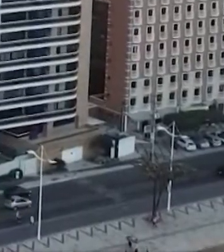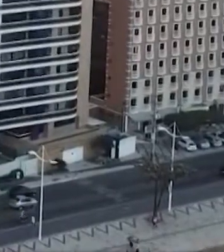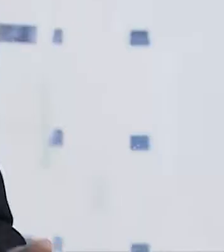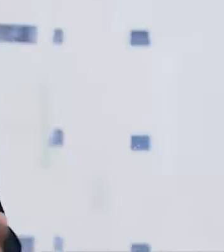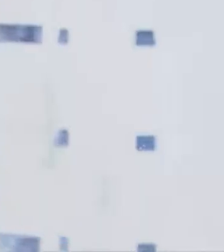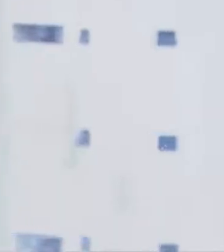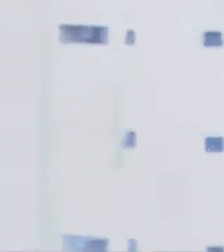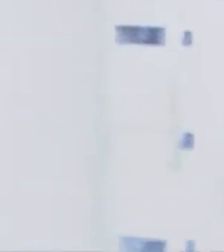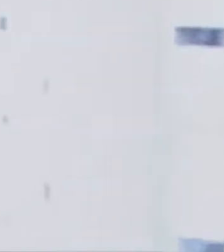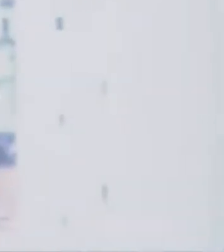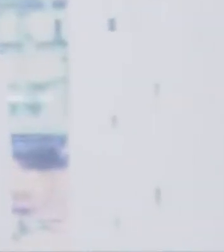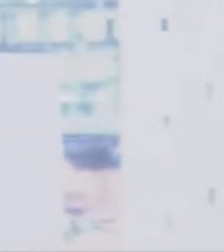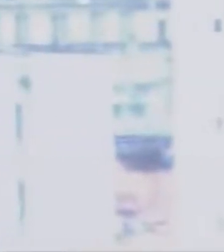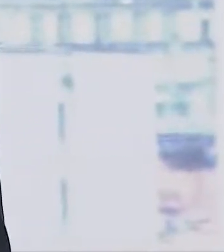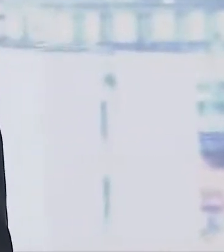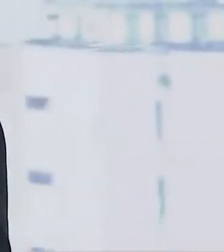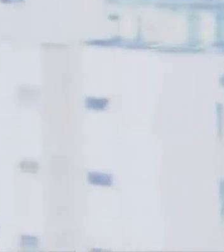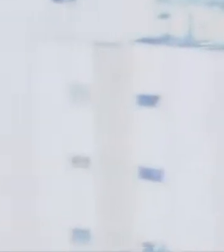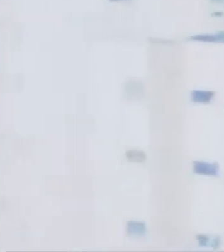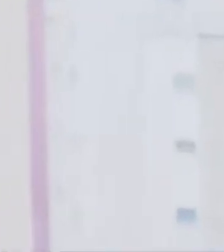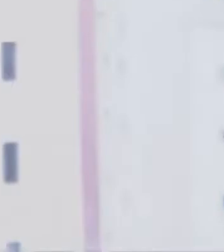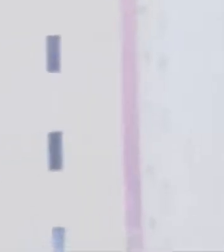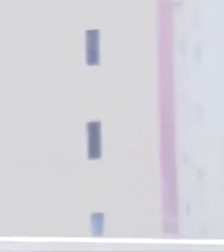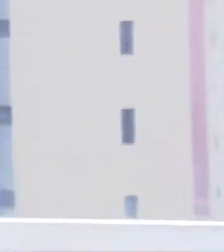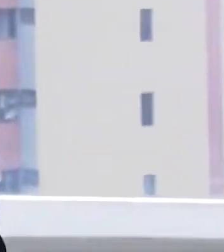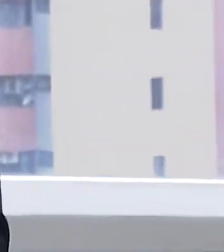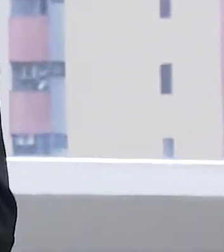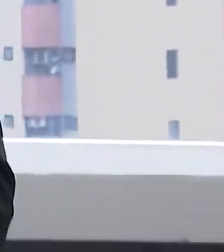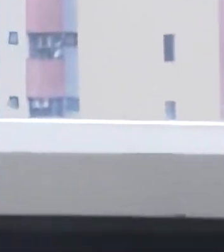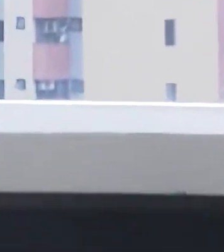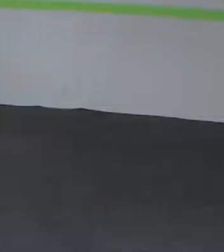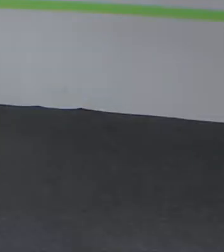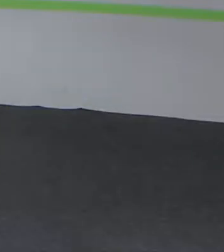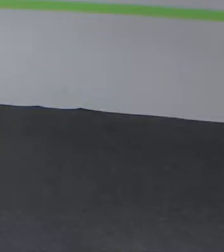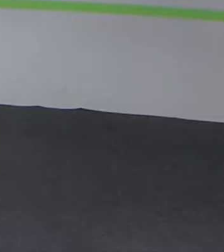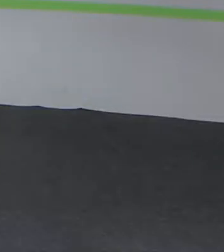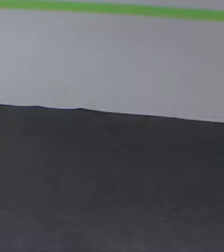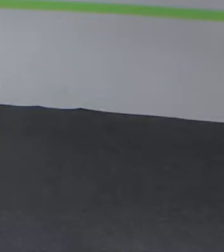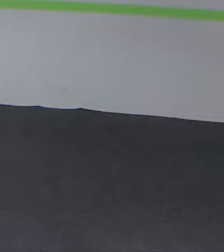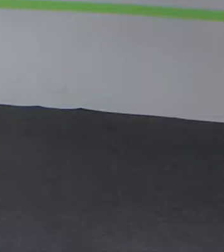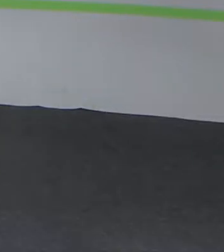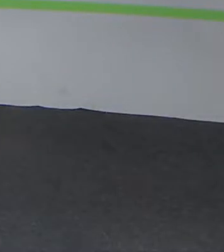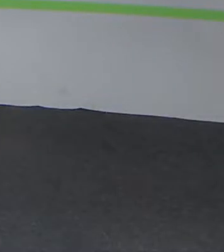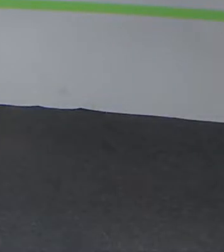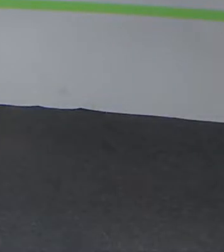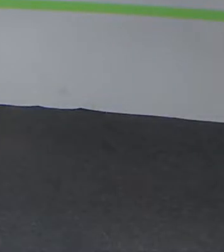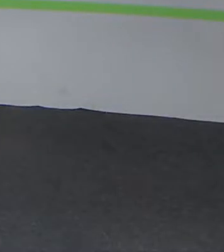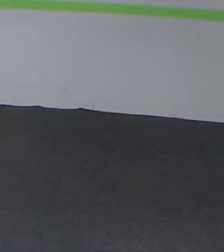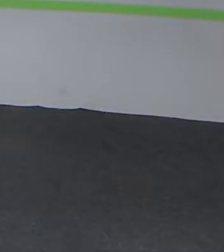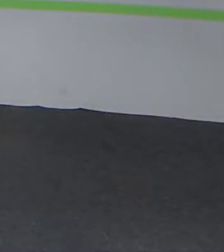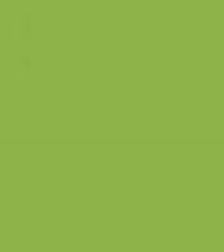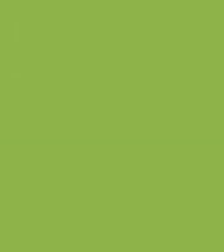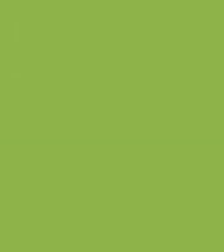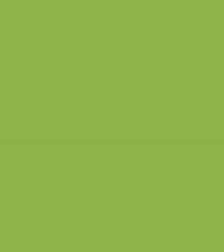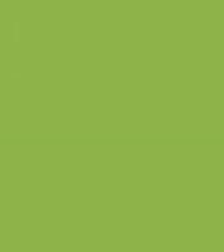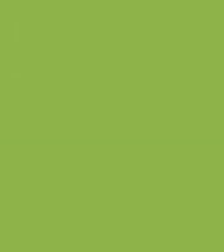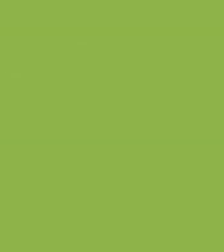Agora, no primeiro expediente desta segunda-feira, 19 de setembro de 2022.